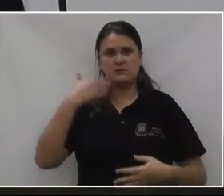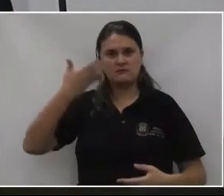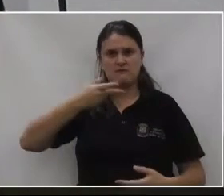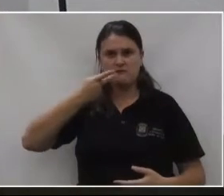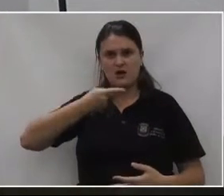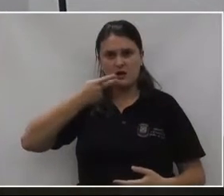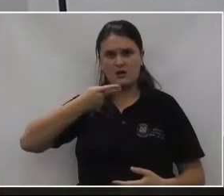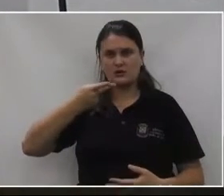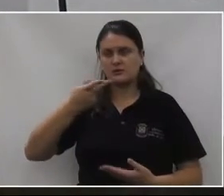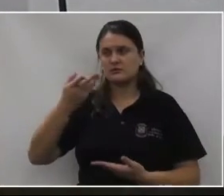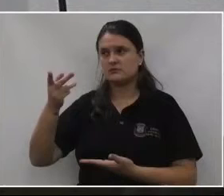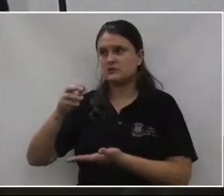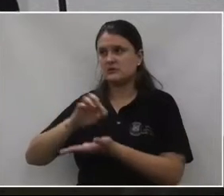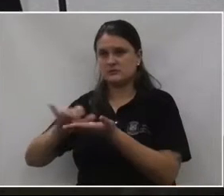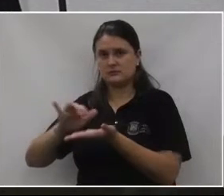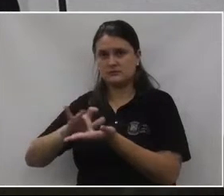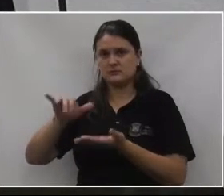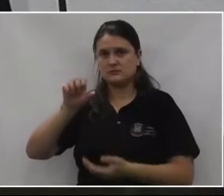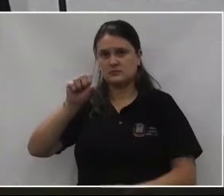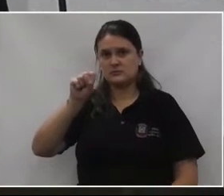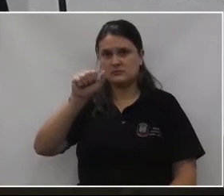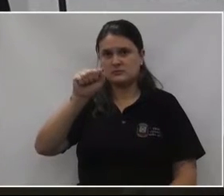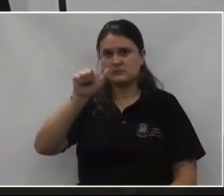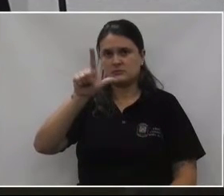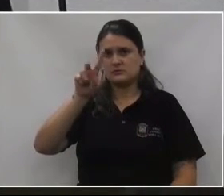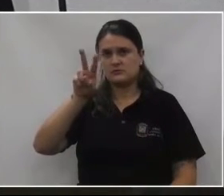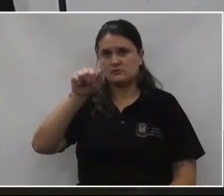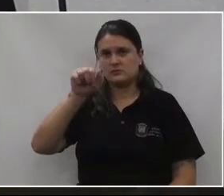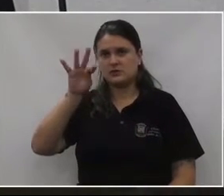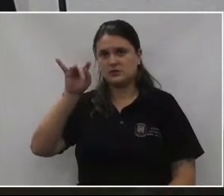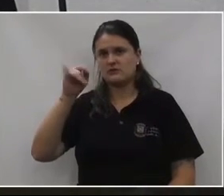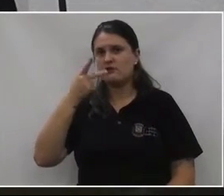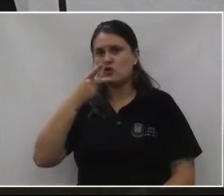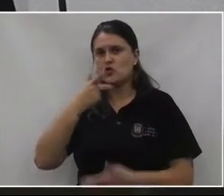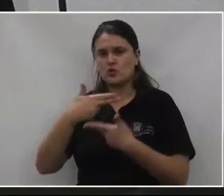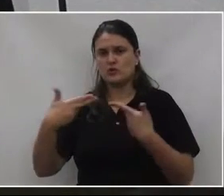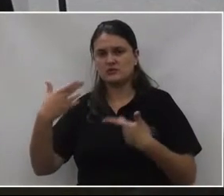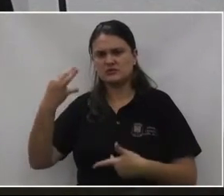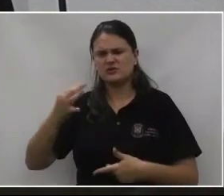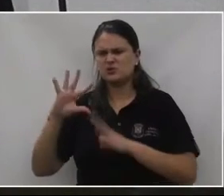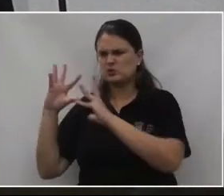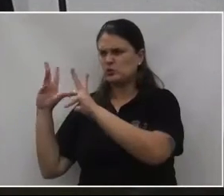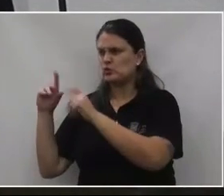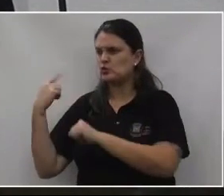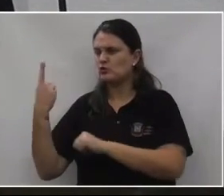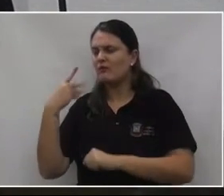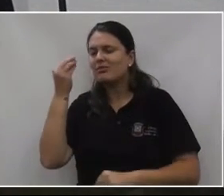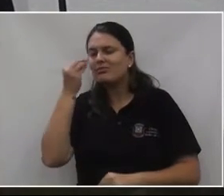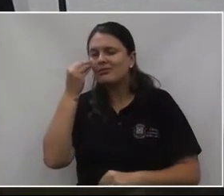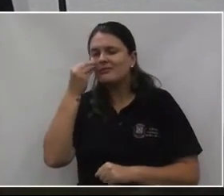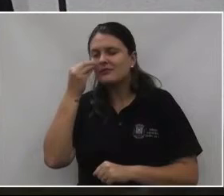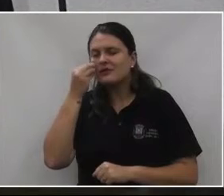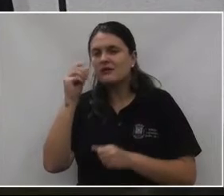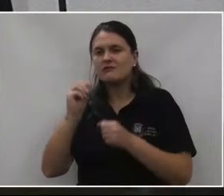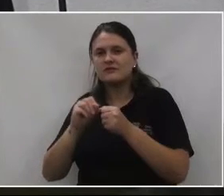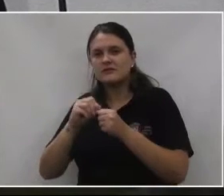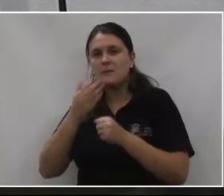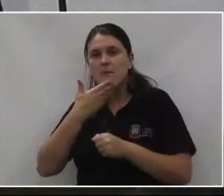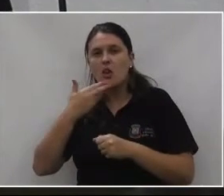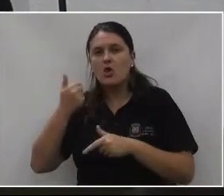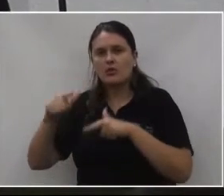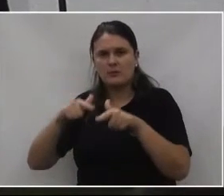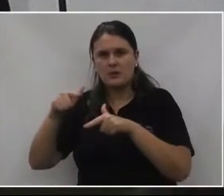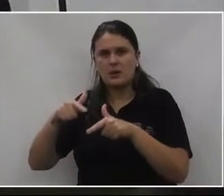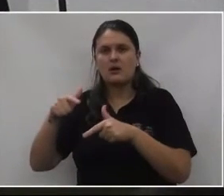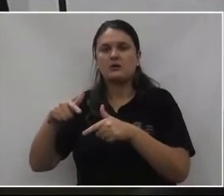o Salvat falou uma coisa bem certa, todos nós aqui vereadores estamos tentando fazer o nosso melhor, eles